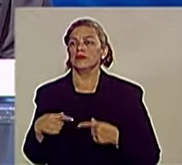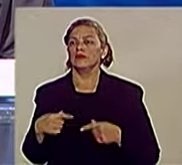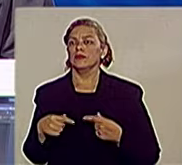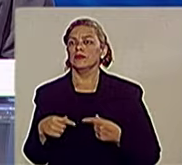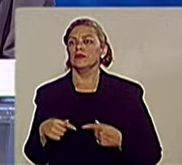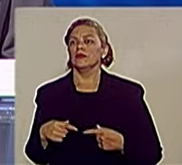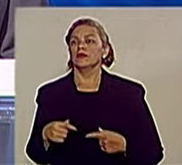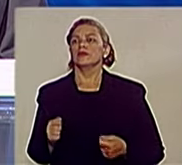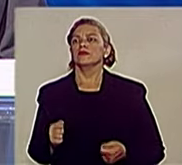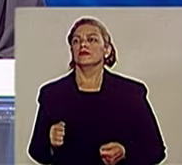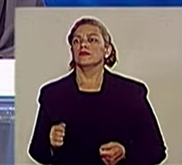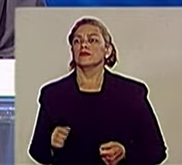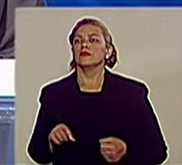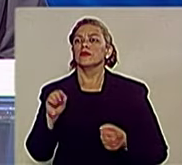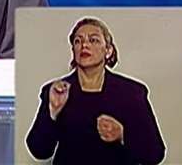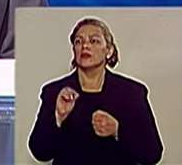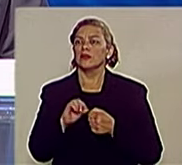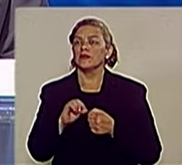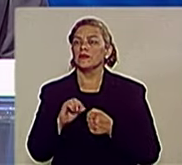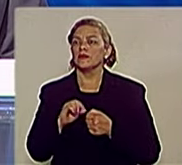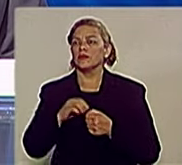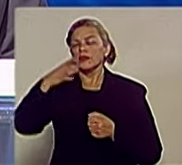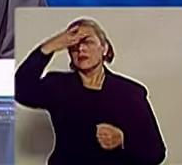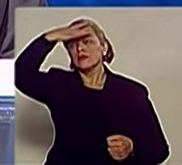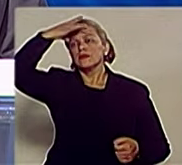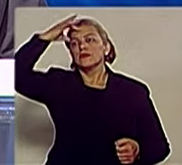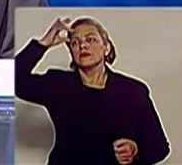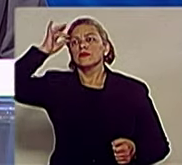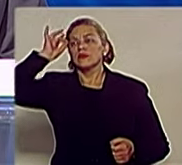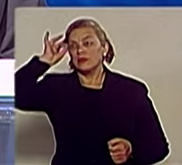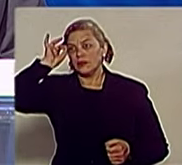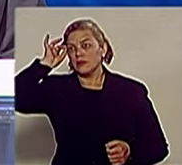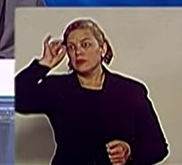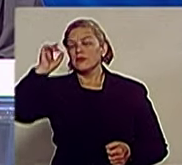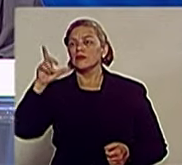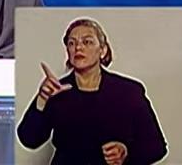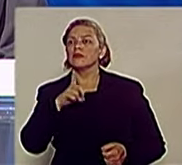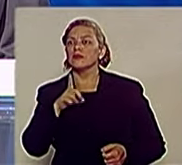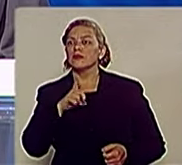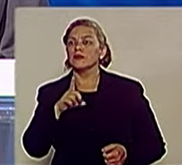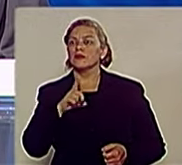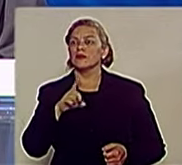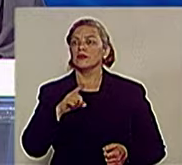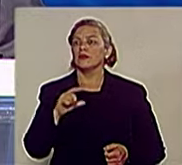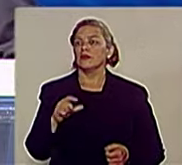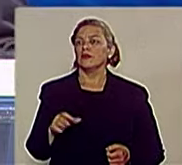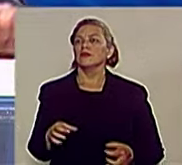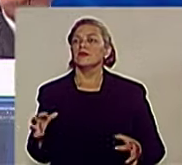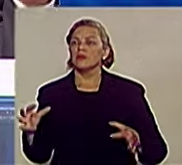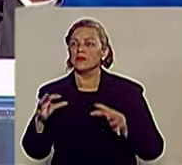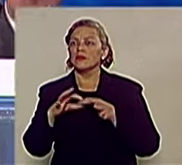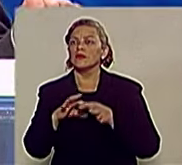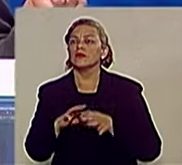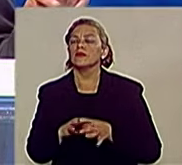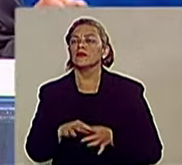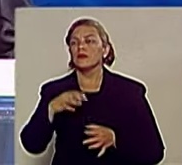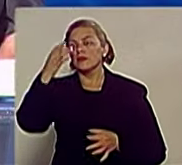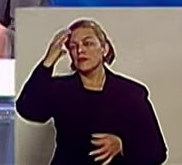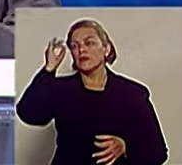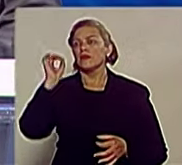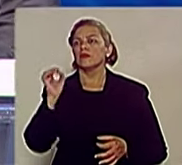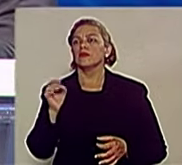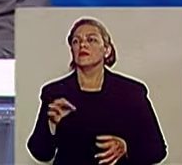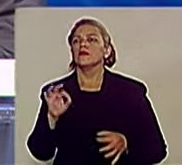mudanças se fará com pessoas que tenham realmente compromisso com a população. Que estejam dispostas a fazer obras,